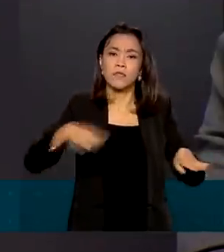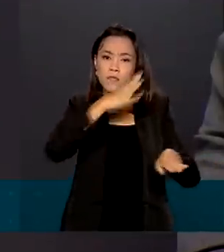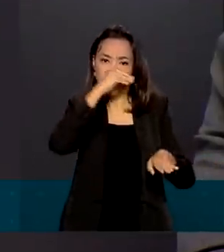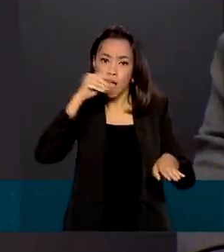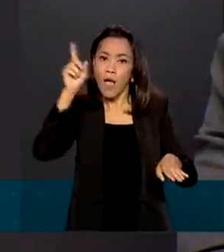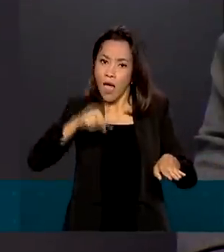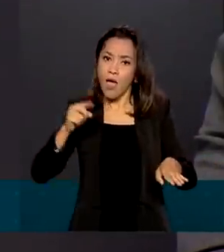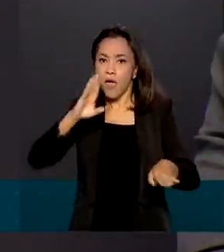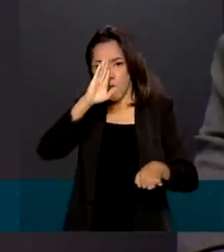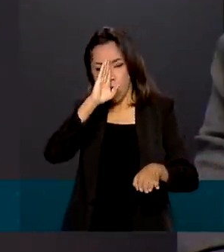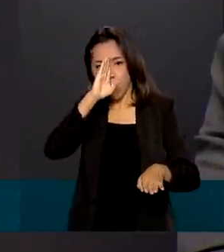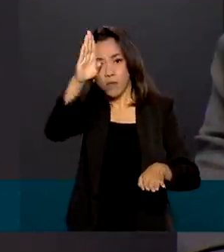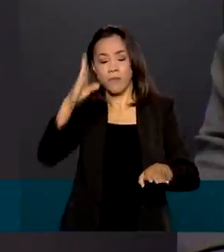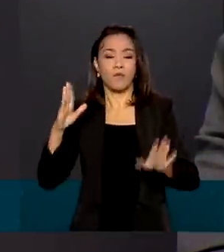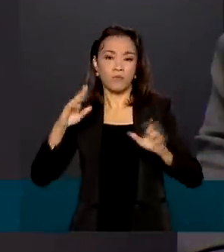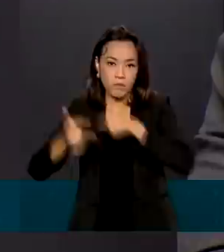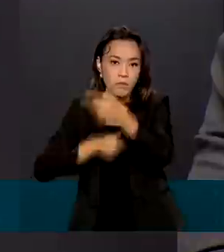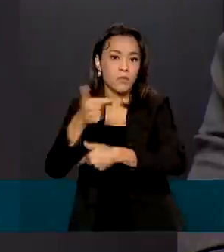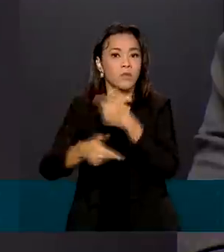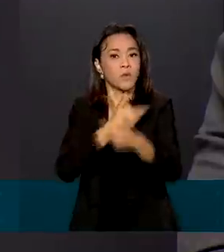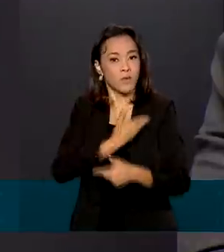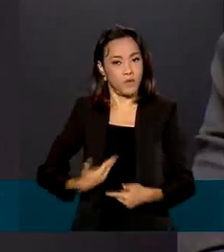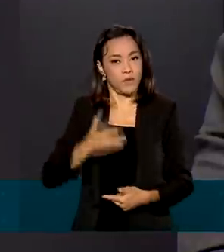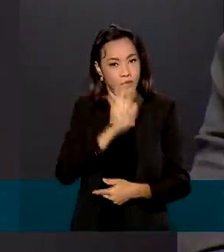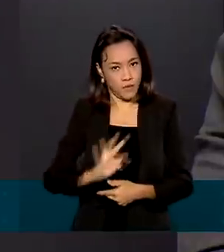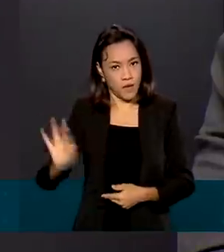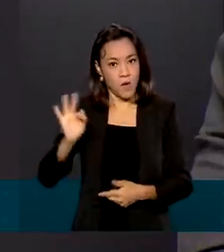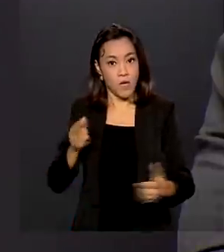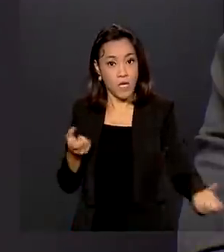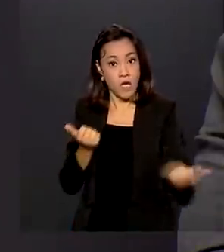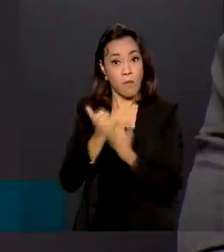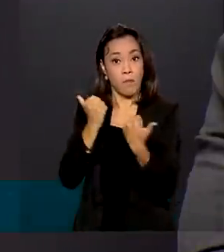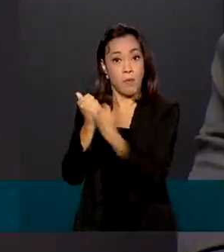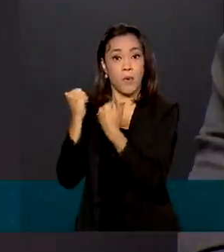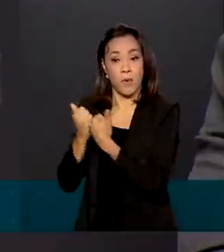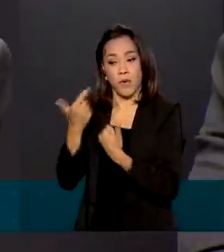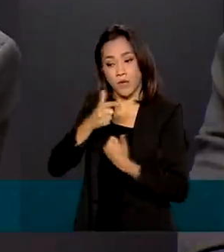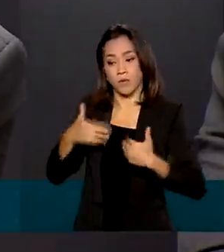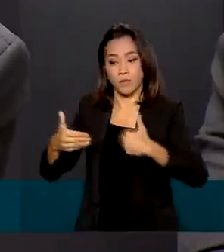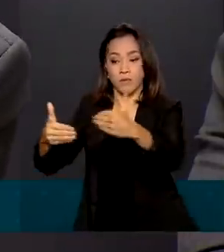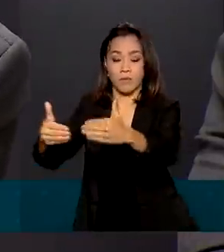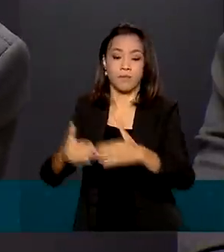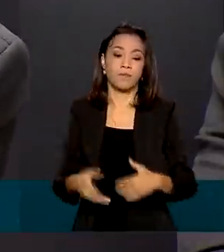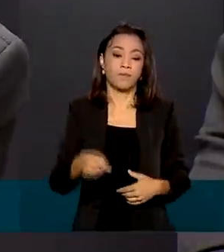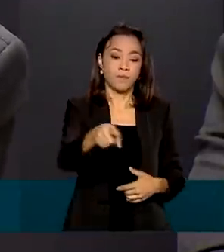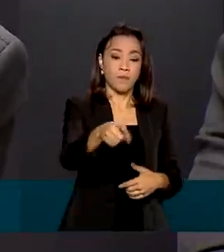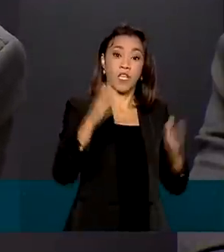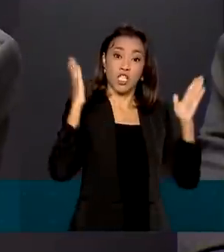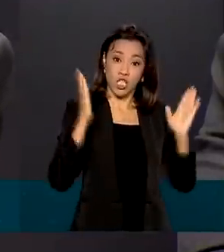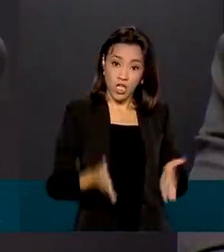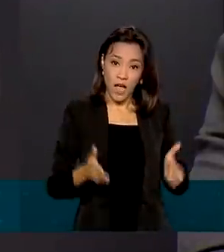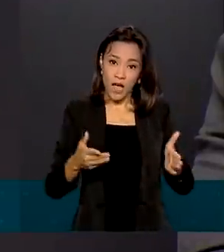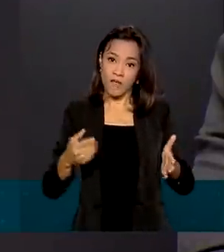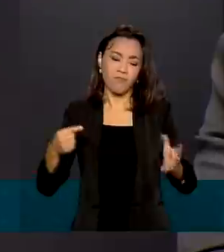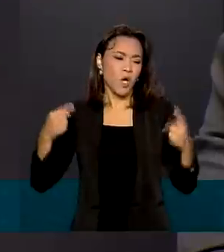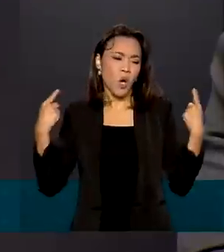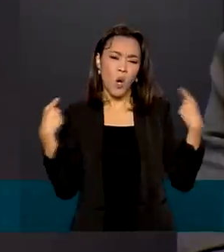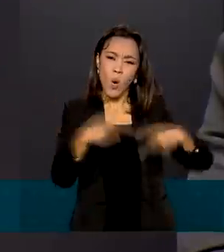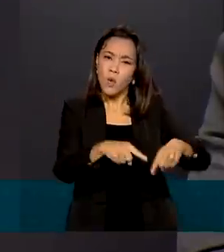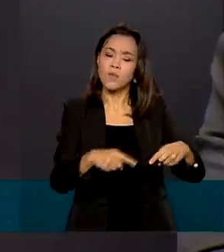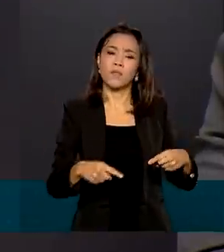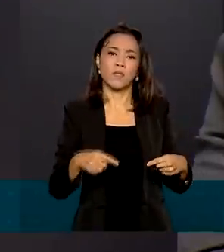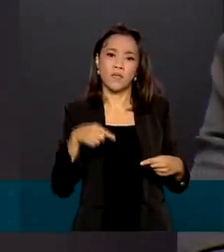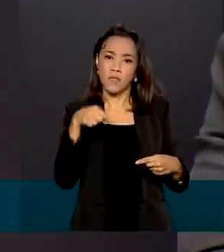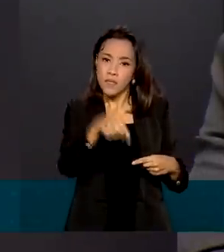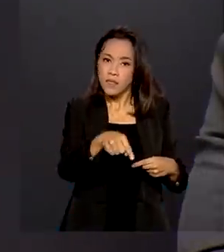ações integradas a outras pastas. Está decretada a guerra contra a exploração sexual de crianças e